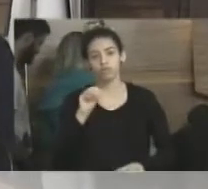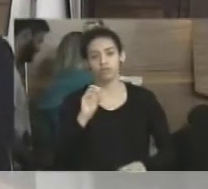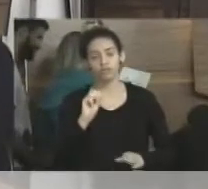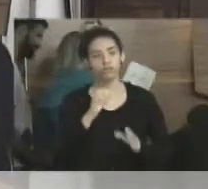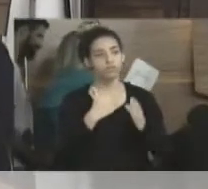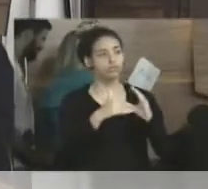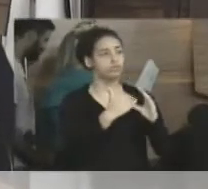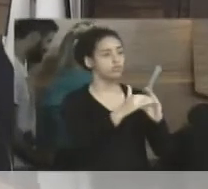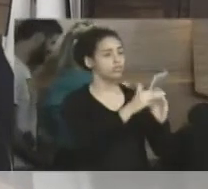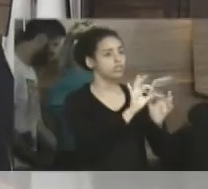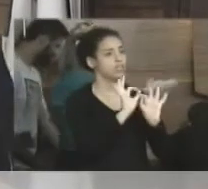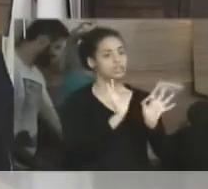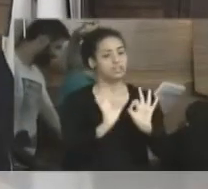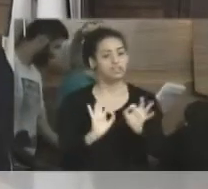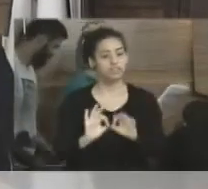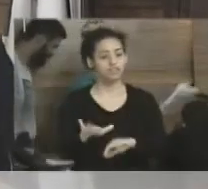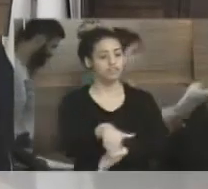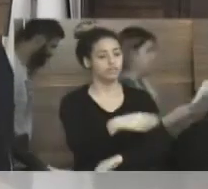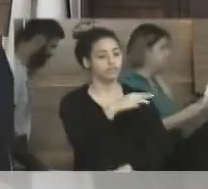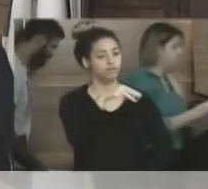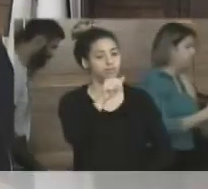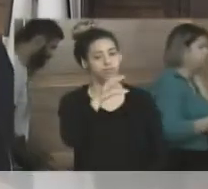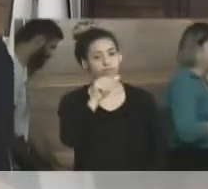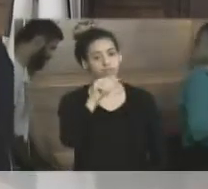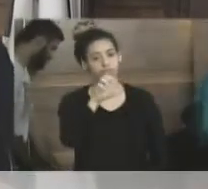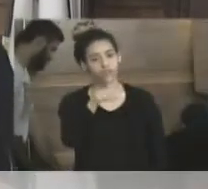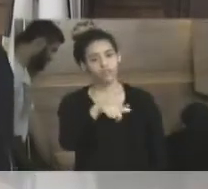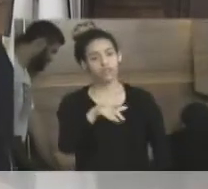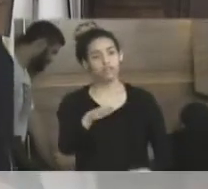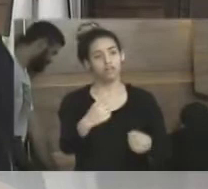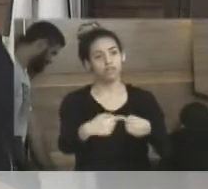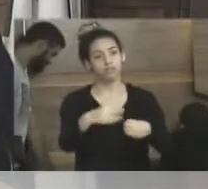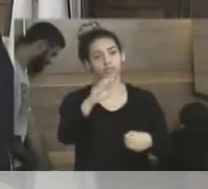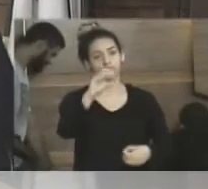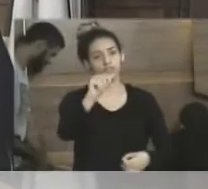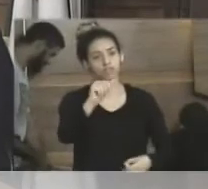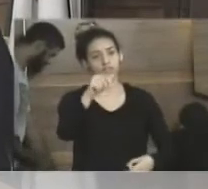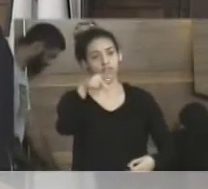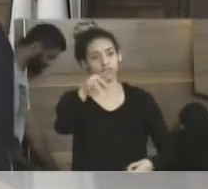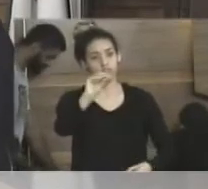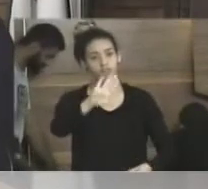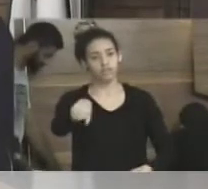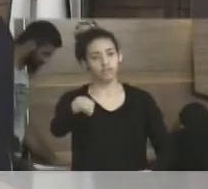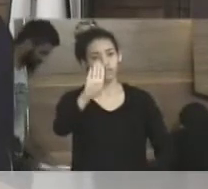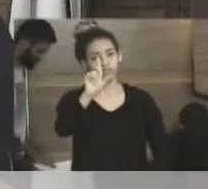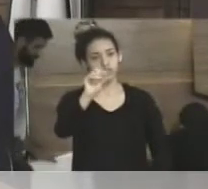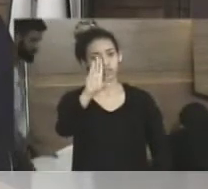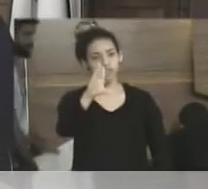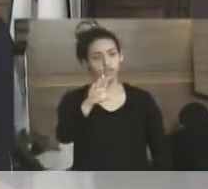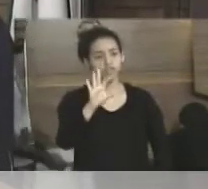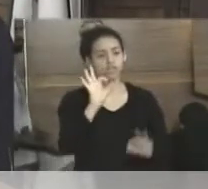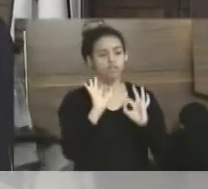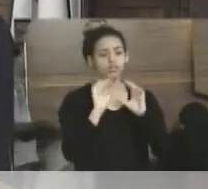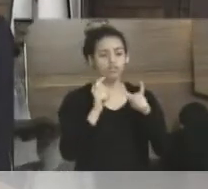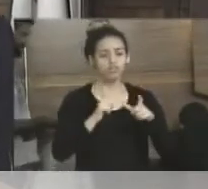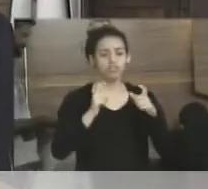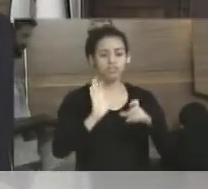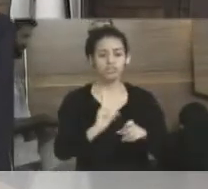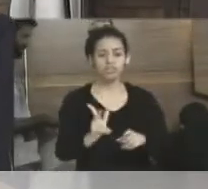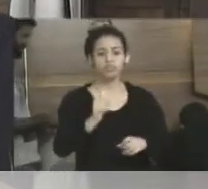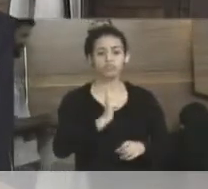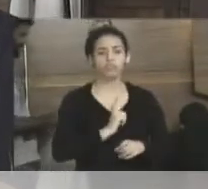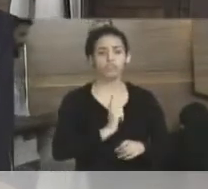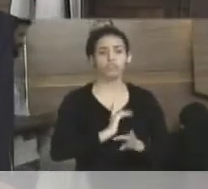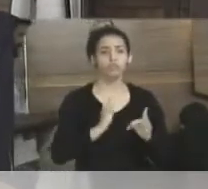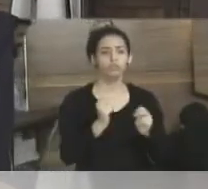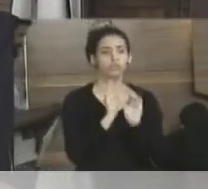entrega de correspondências na Rua Macaé, no bairro Campo Belo. O bairro Campo Belo sempre teve entrega regular, agora que é uma novidade. Eu sei que